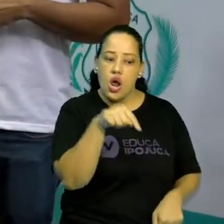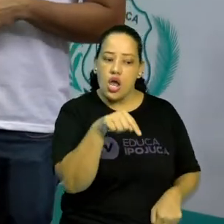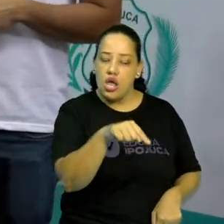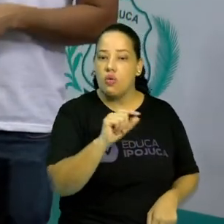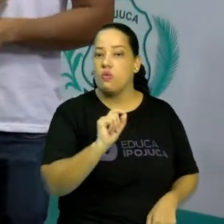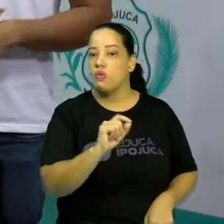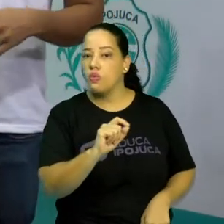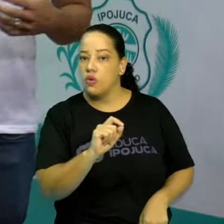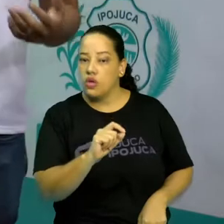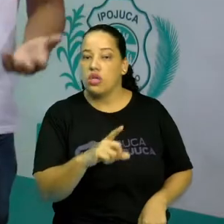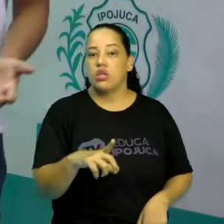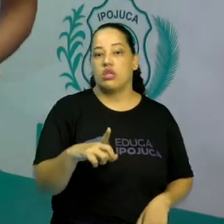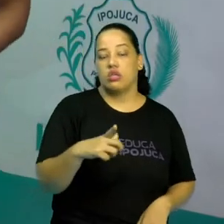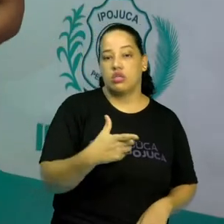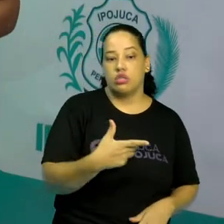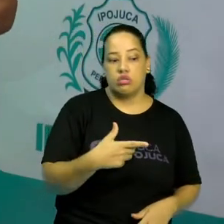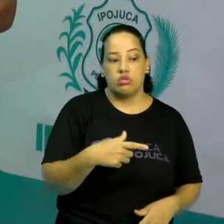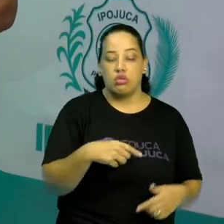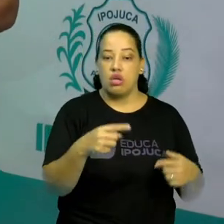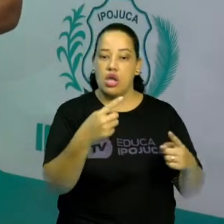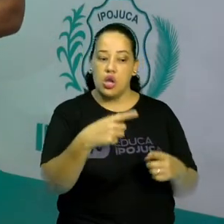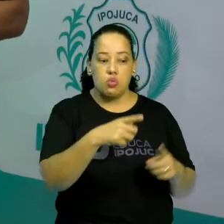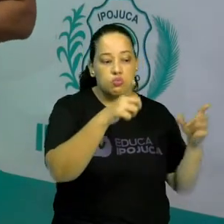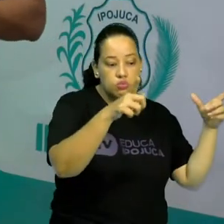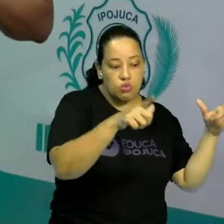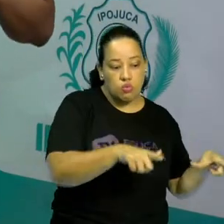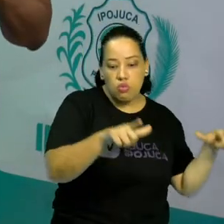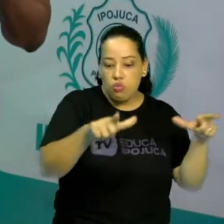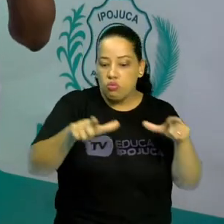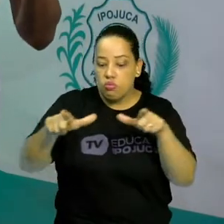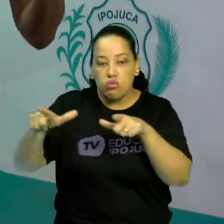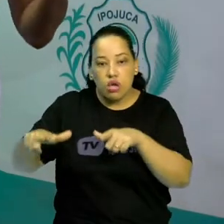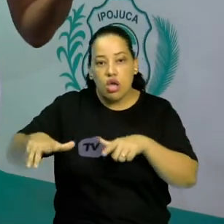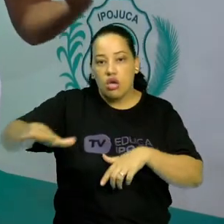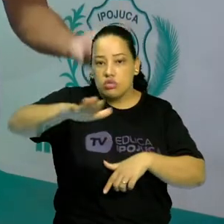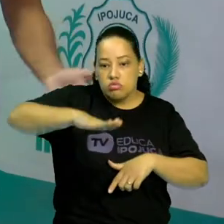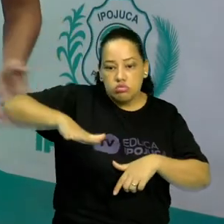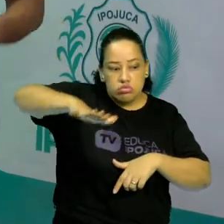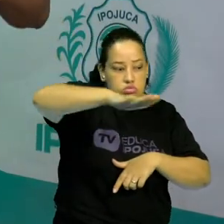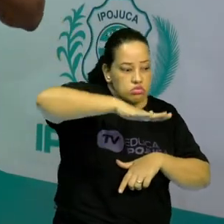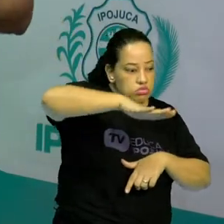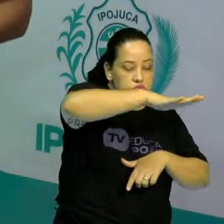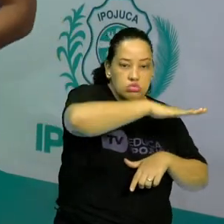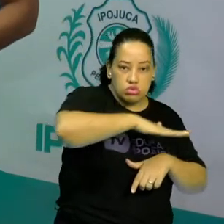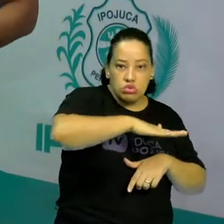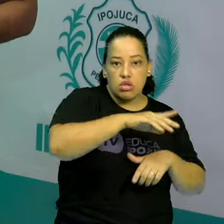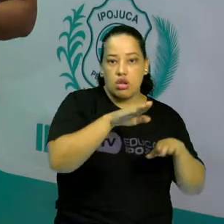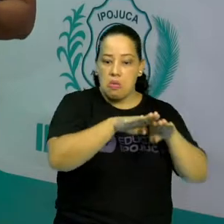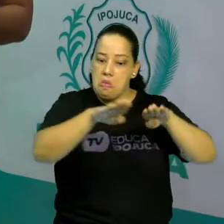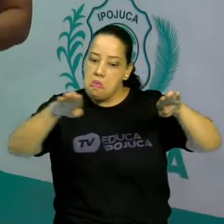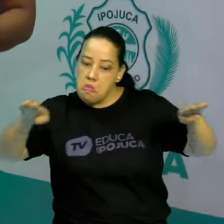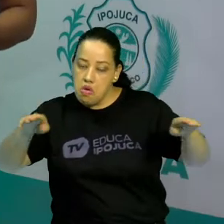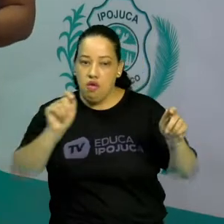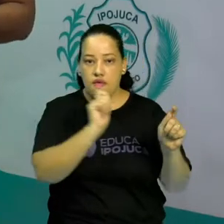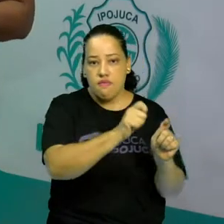em vários tipos de superfície, superfícies pré-fabricadas,